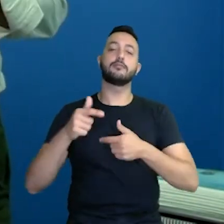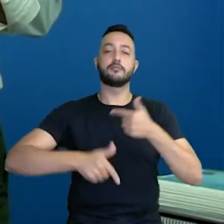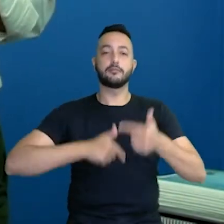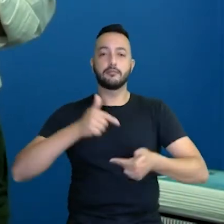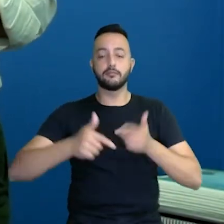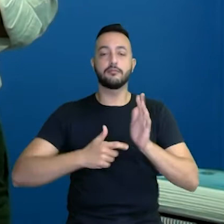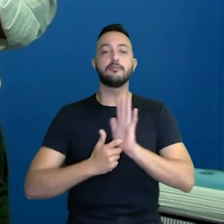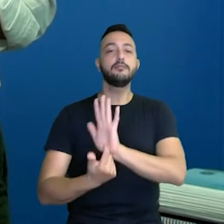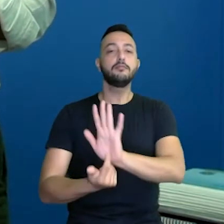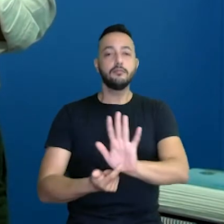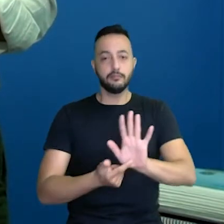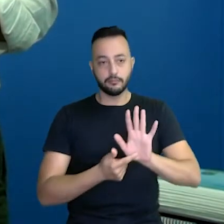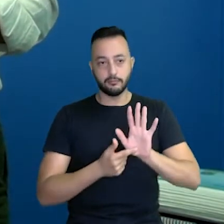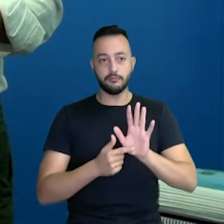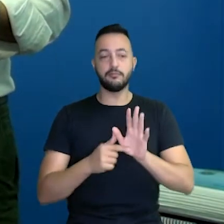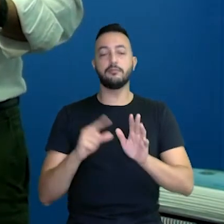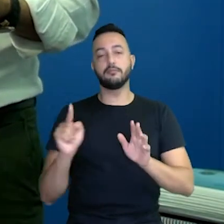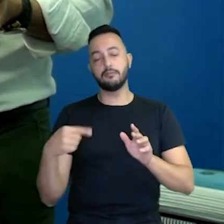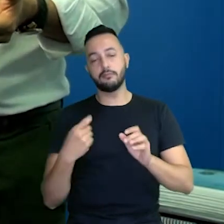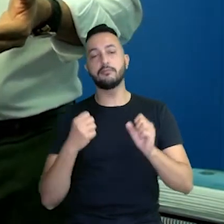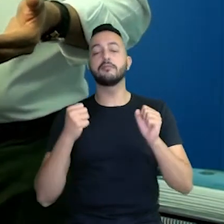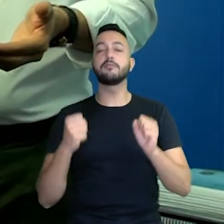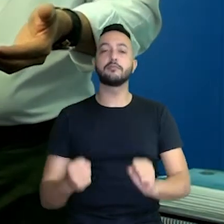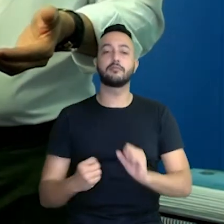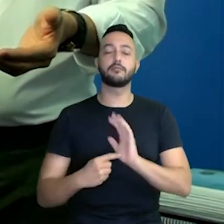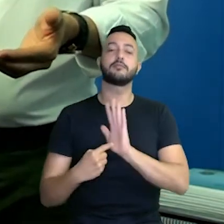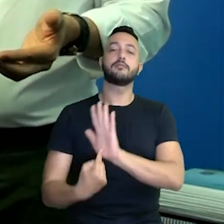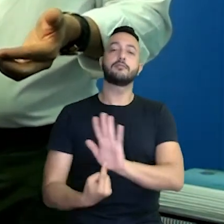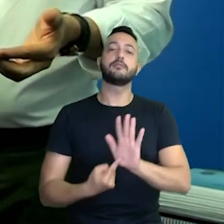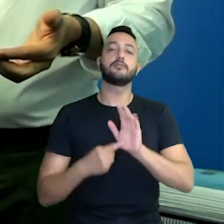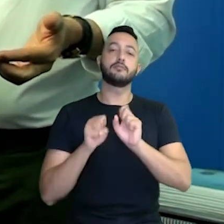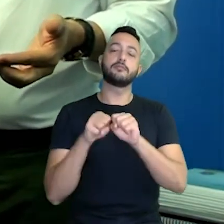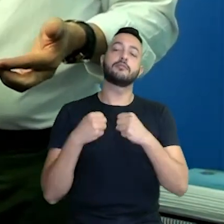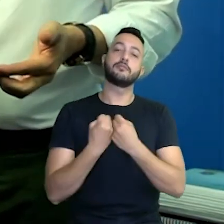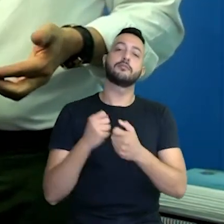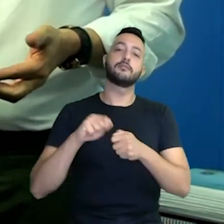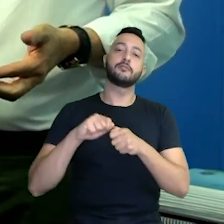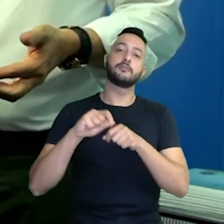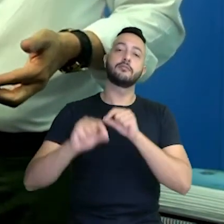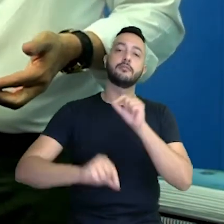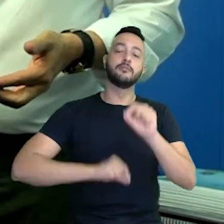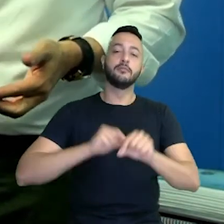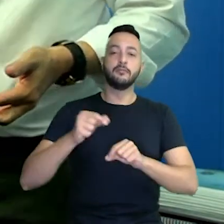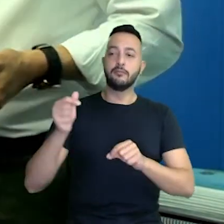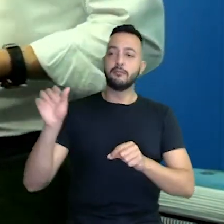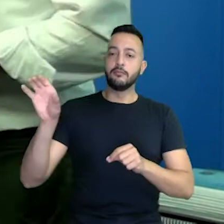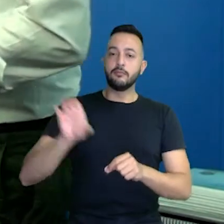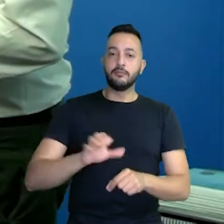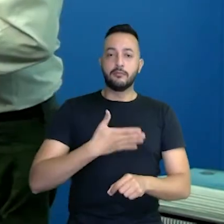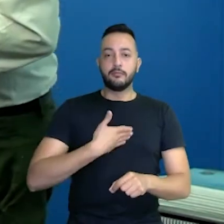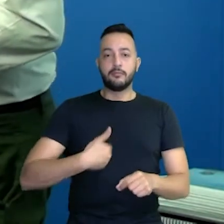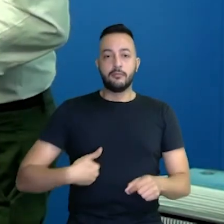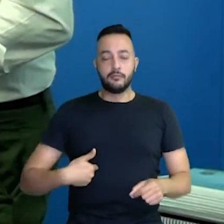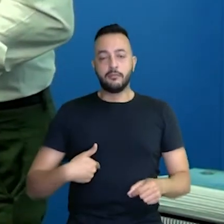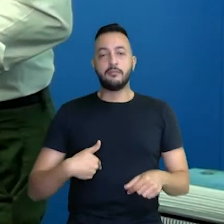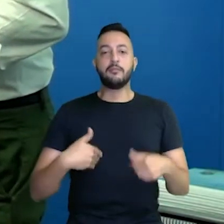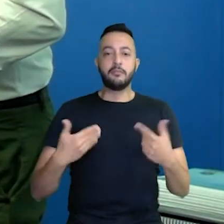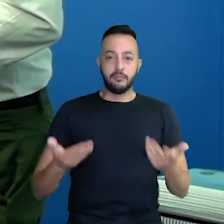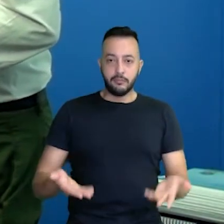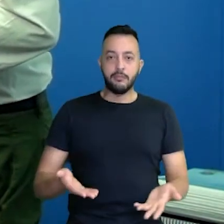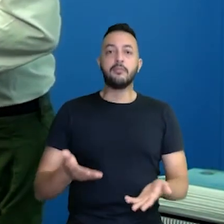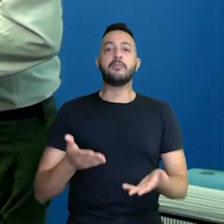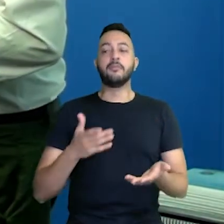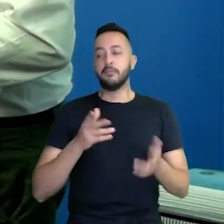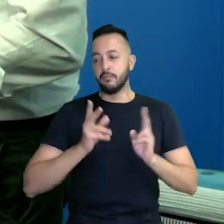trabalhos para que a gente possa mostrar para a sociedade o que está sendo feito com o dinheiro público. Então,